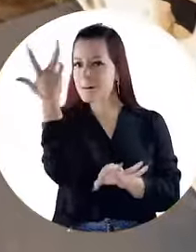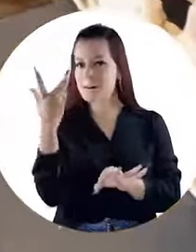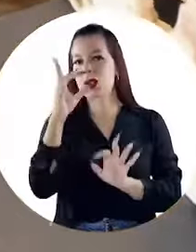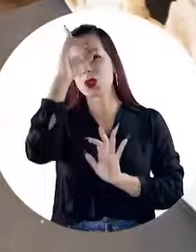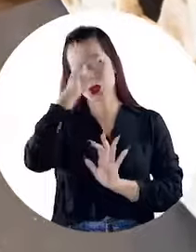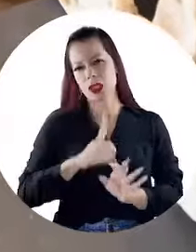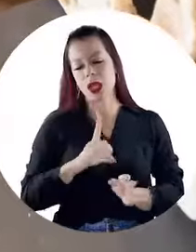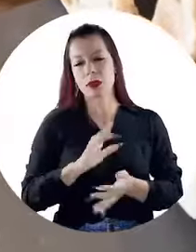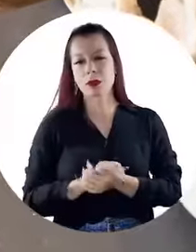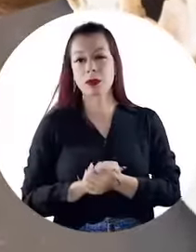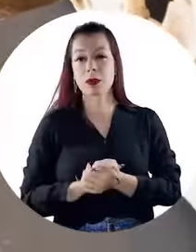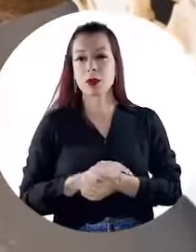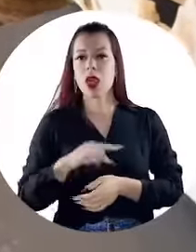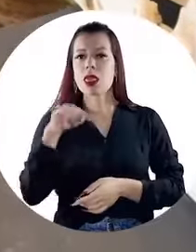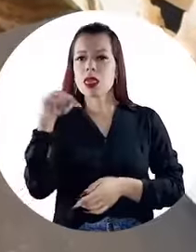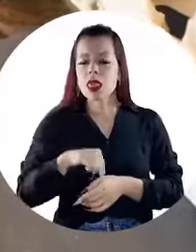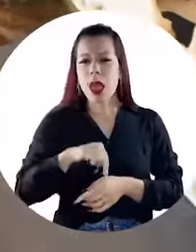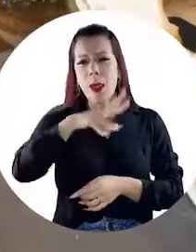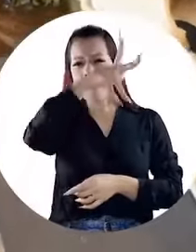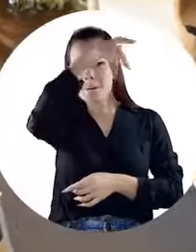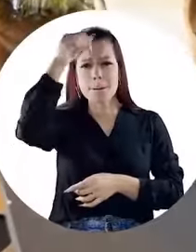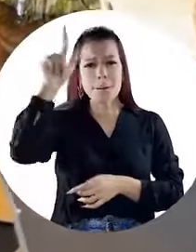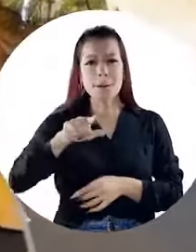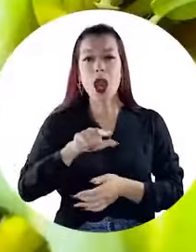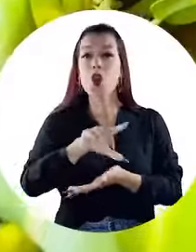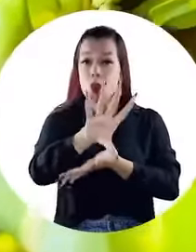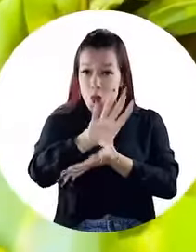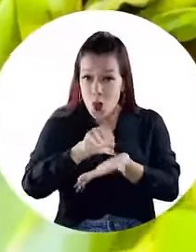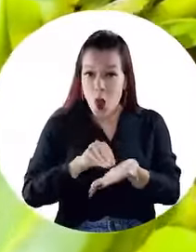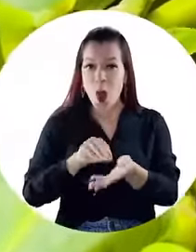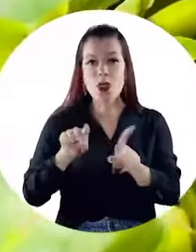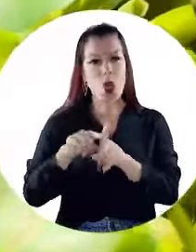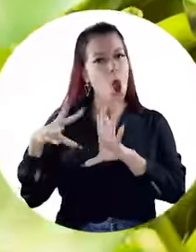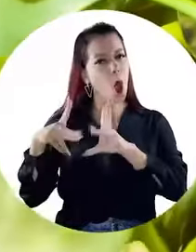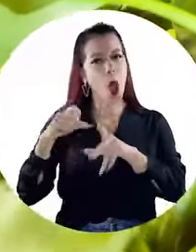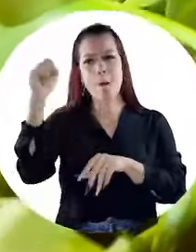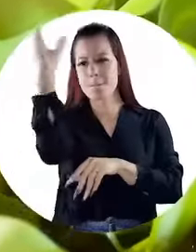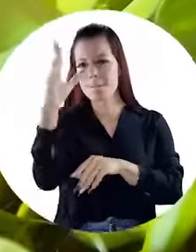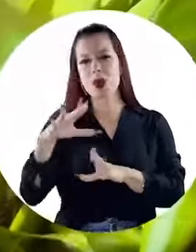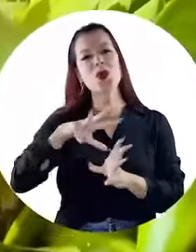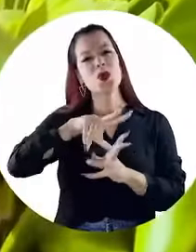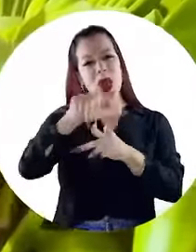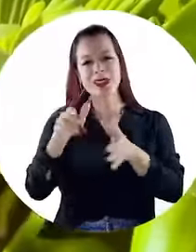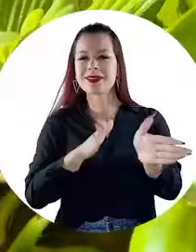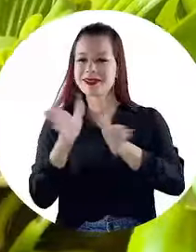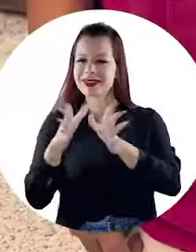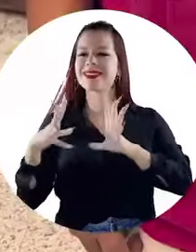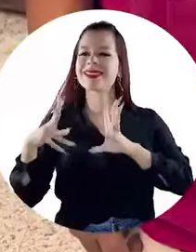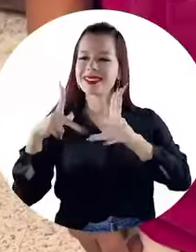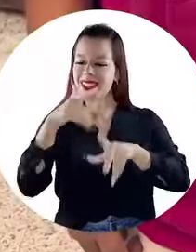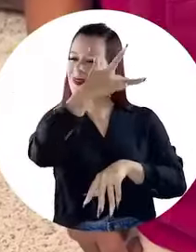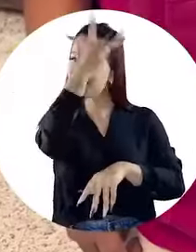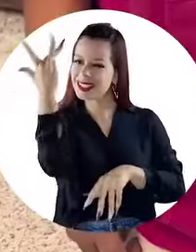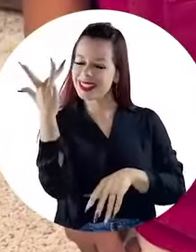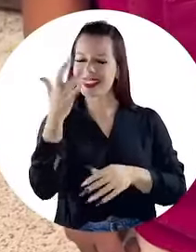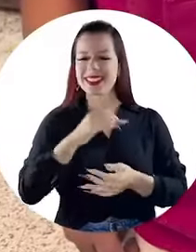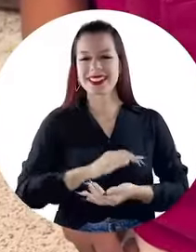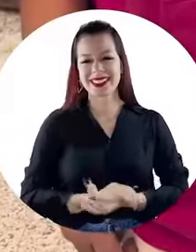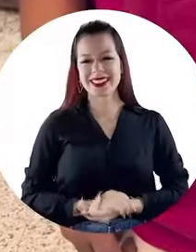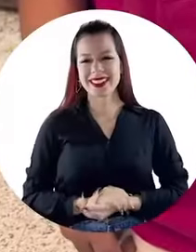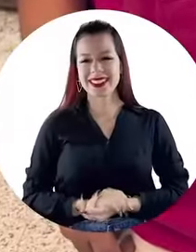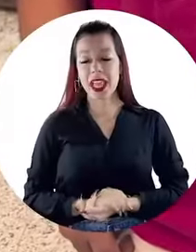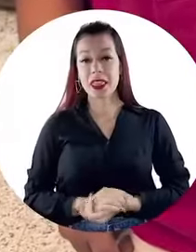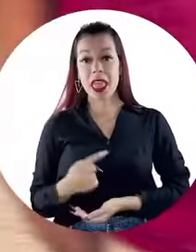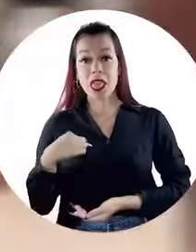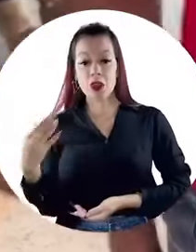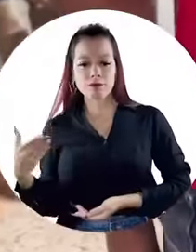fantástico para as pessoas com deficiência. E Mato Grosso do Sul, assim, é exemplo para todo o Brasil e para o mundo, acessibilidade para todas